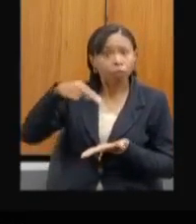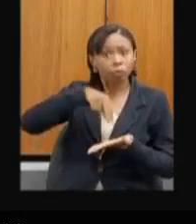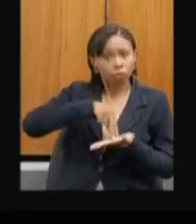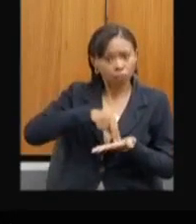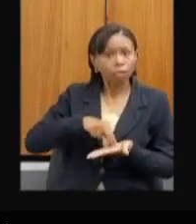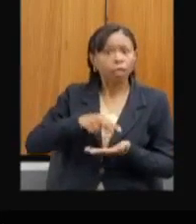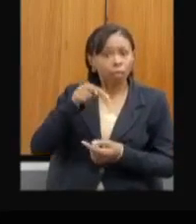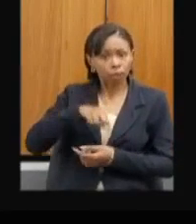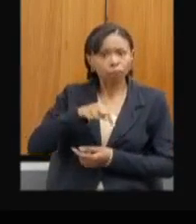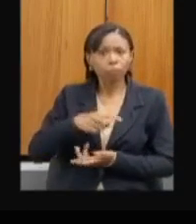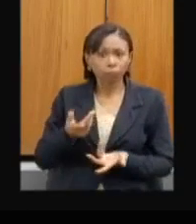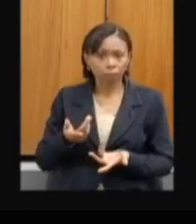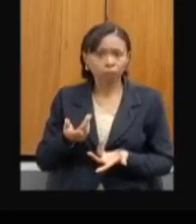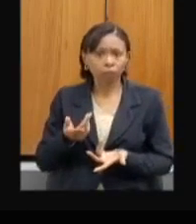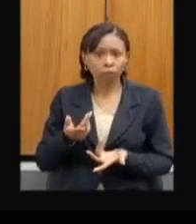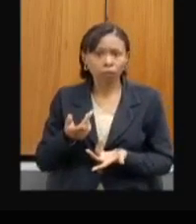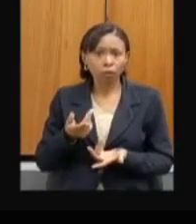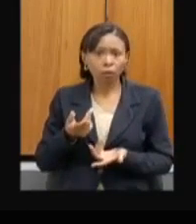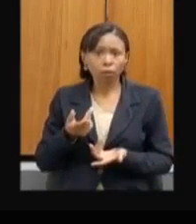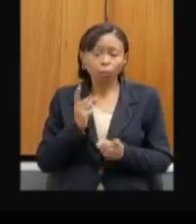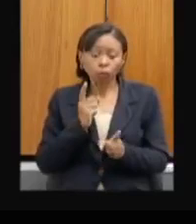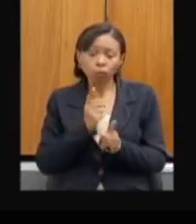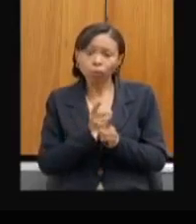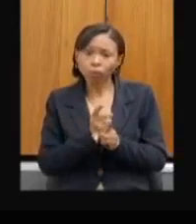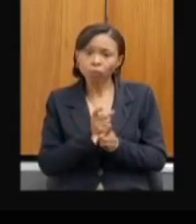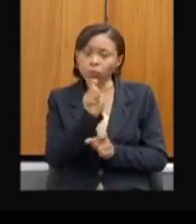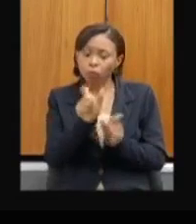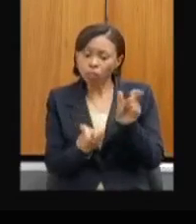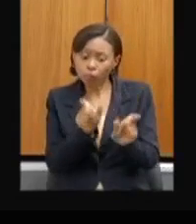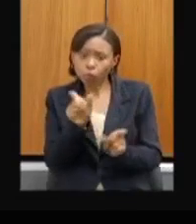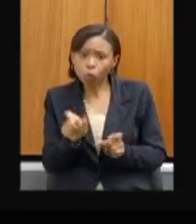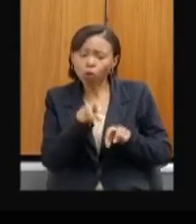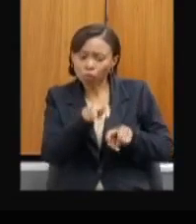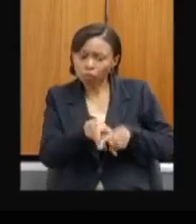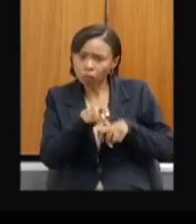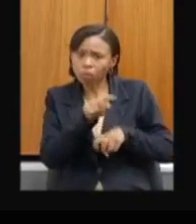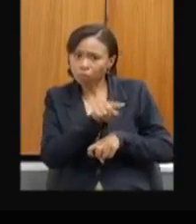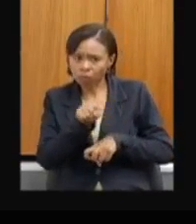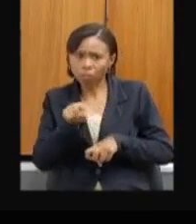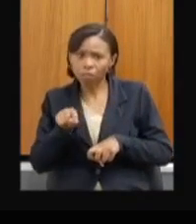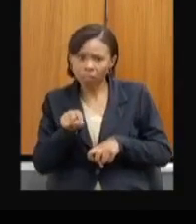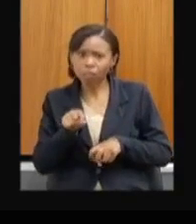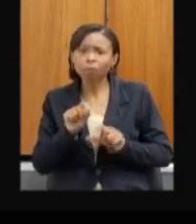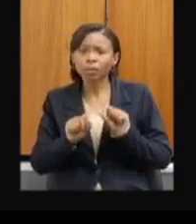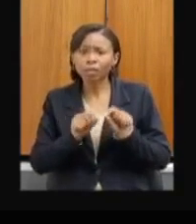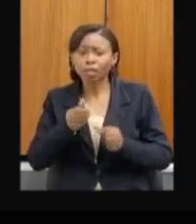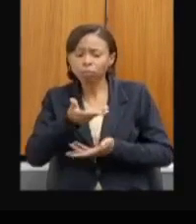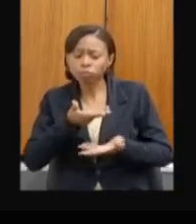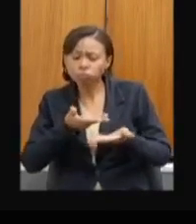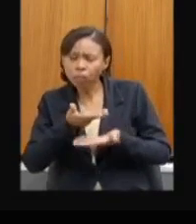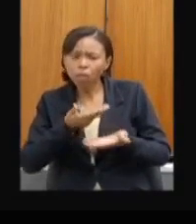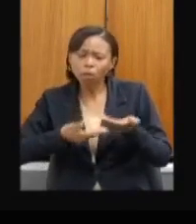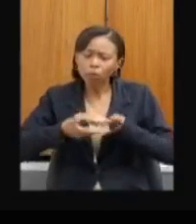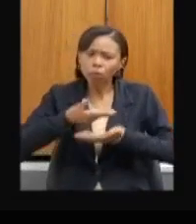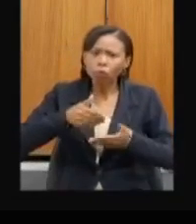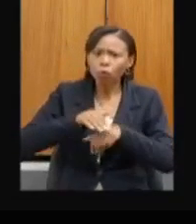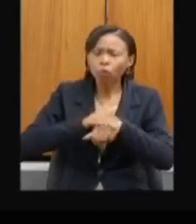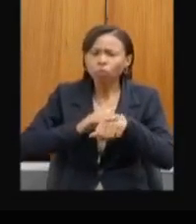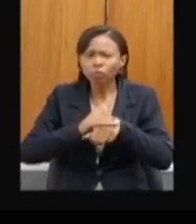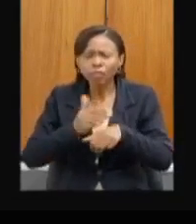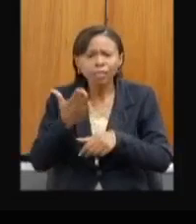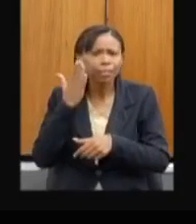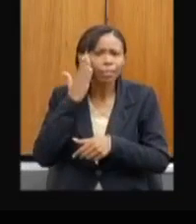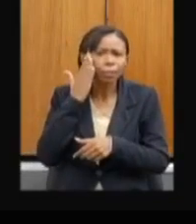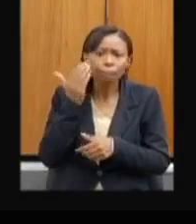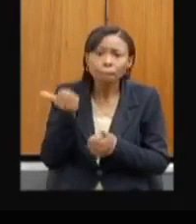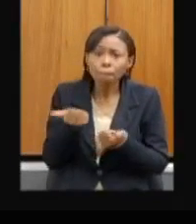em companhia desses produtores para que a gente possa ter um entendimento melhor, um entendimento maior e ter a senhora